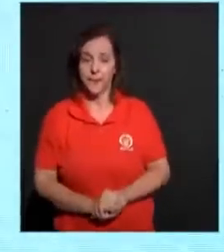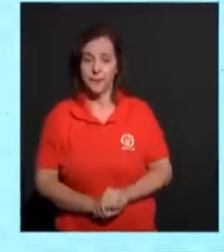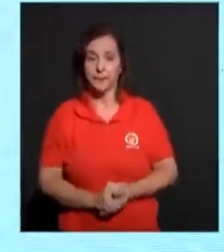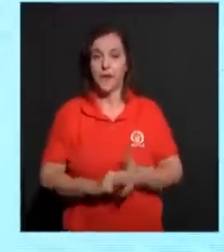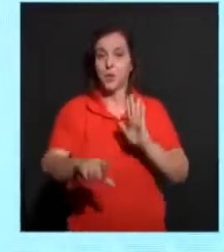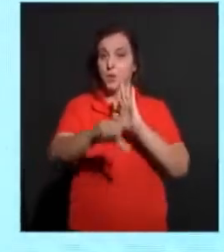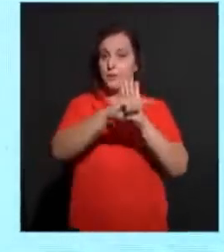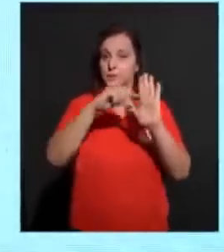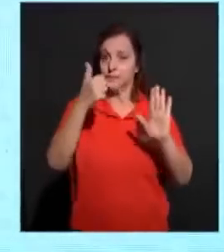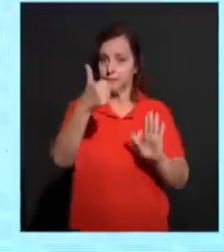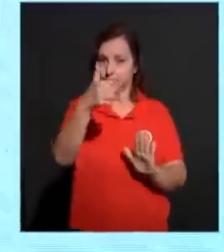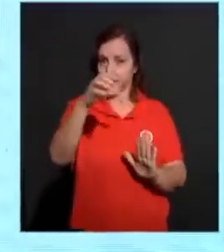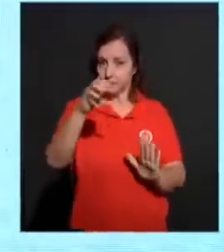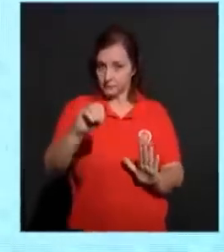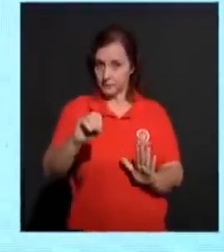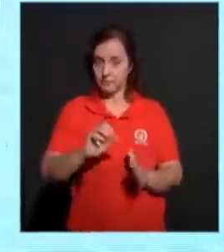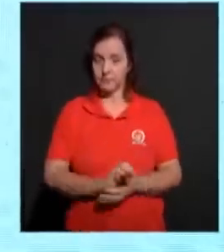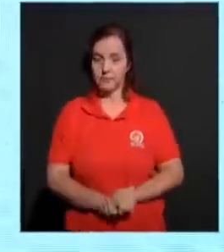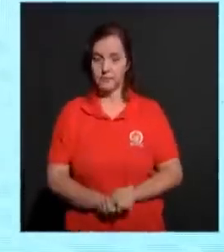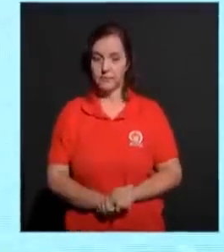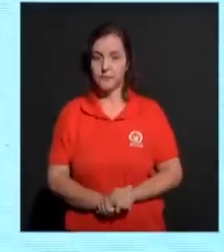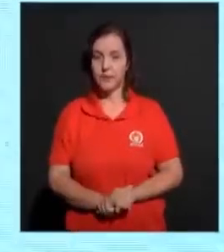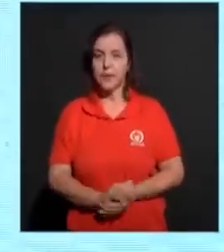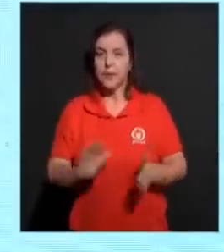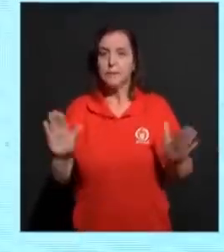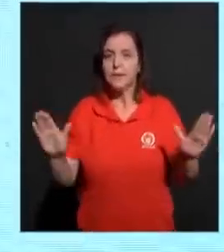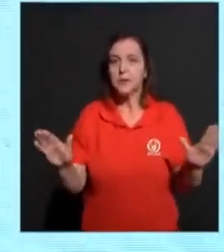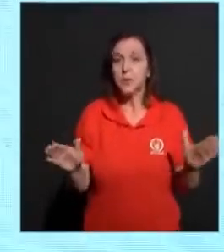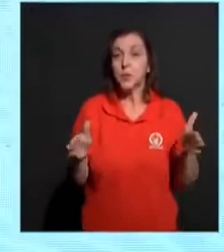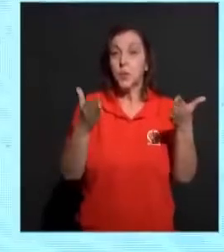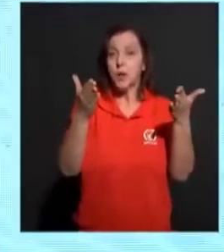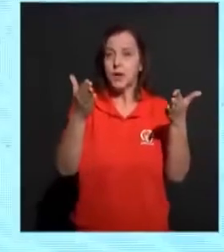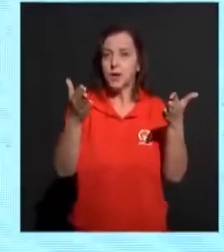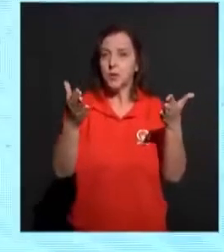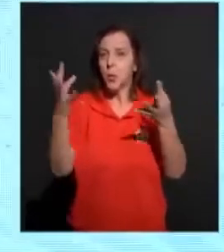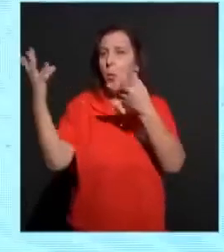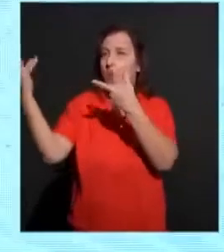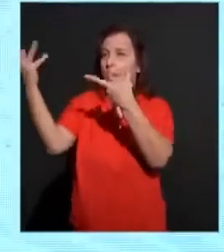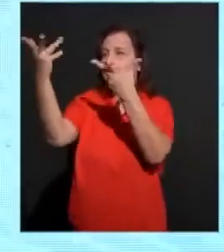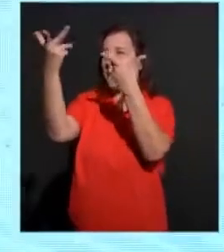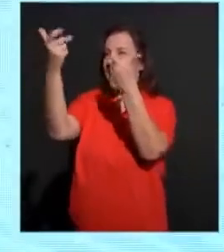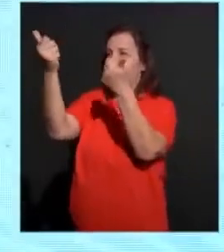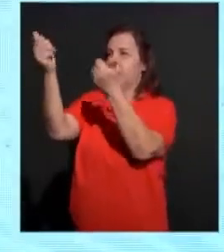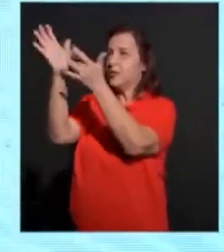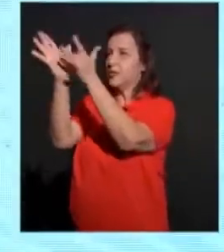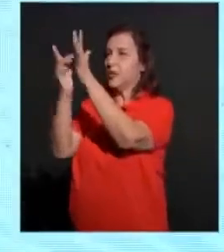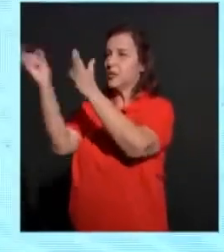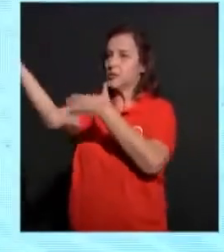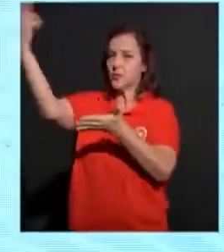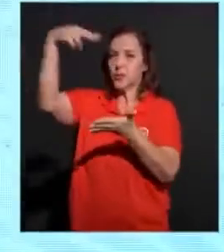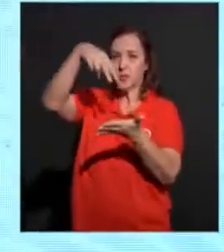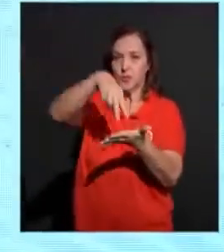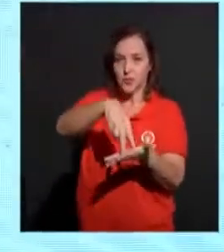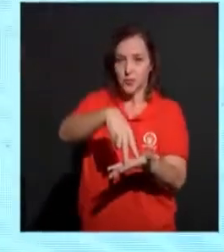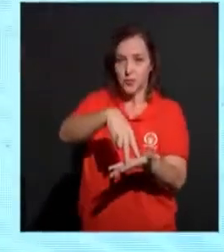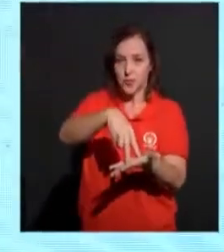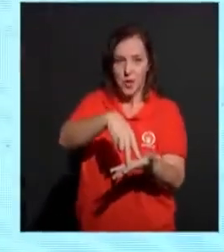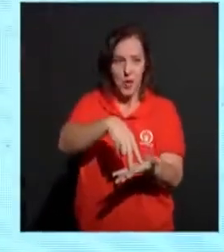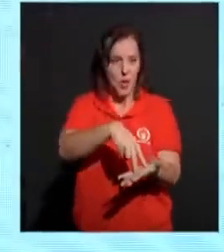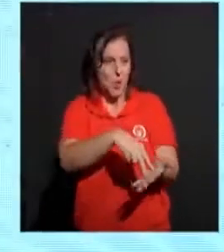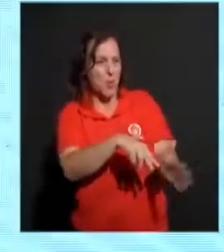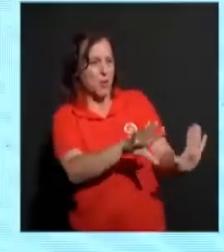Versículo 10. Mas quando vier o que é perfeito. Então o que é em parte será